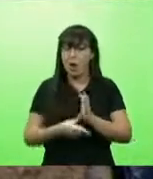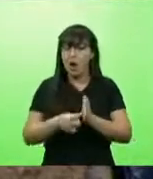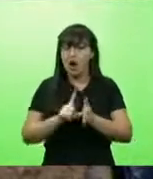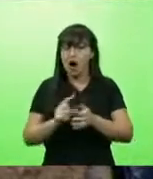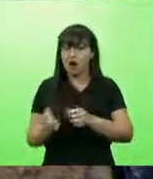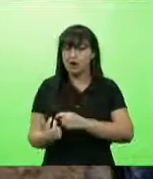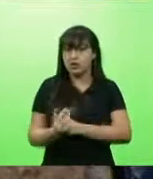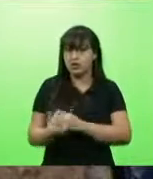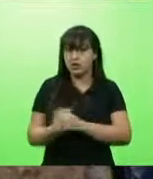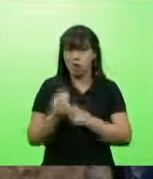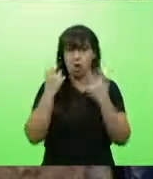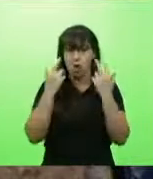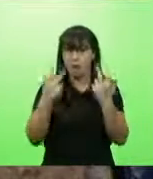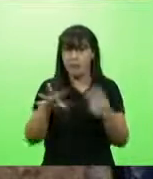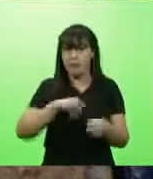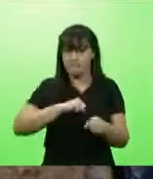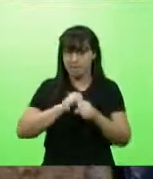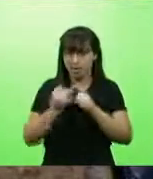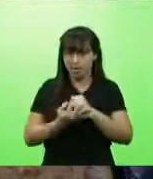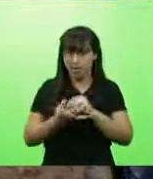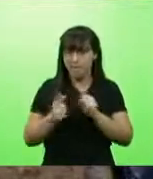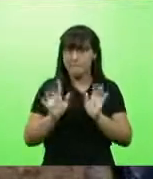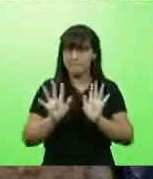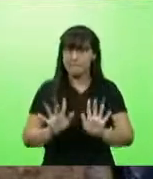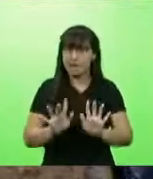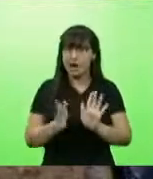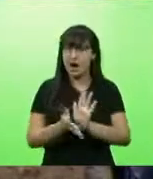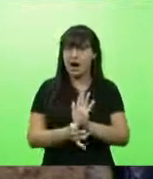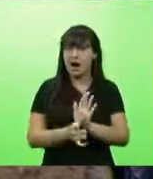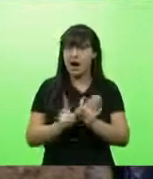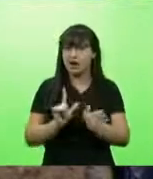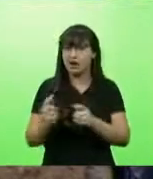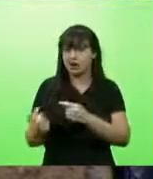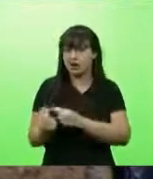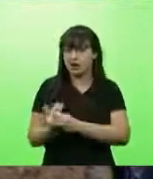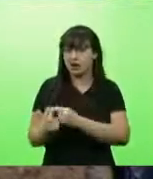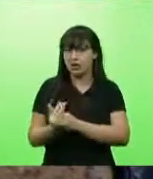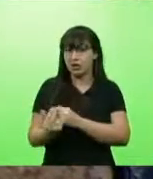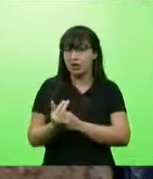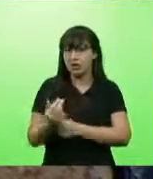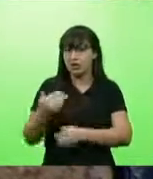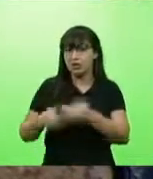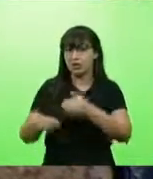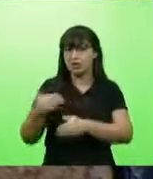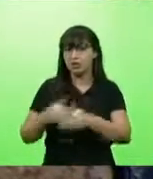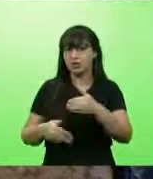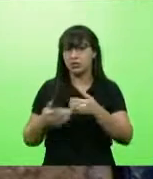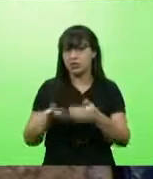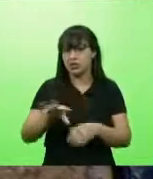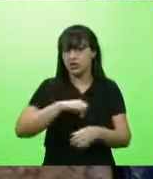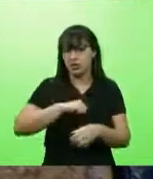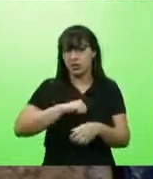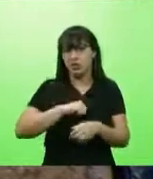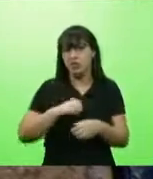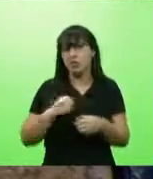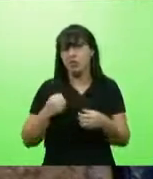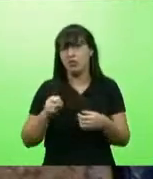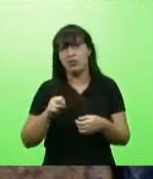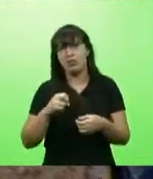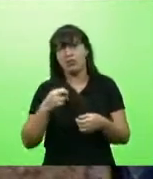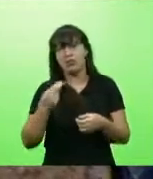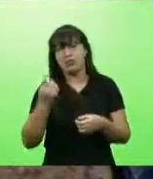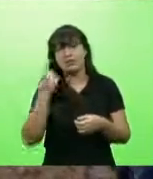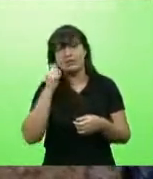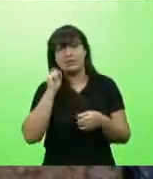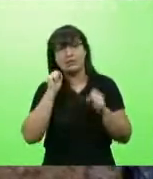vão pegar. Ele é um tratamento precoce, vai tomar porque você se contaminou. Mesmo que você não saiba, a ideia é que você possa